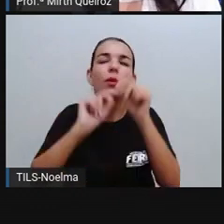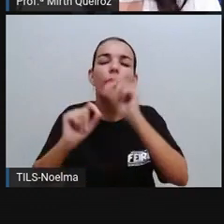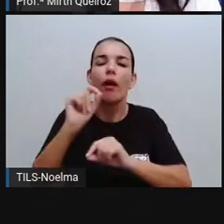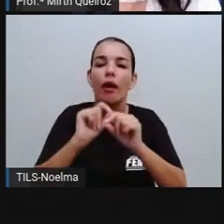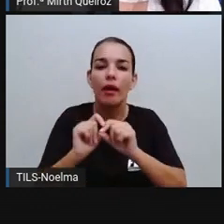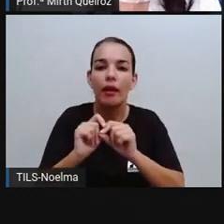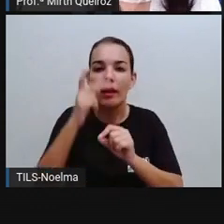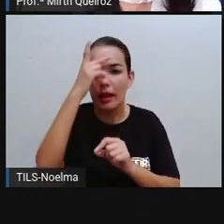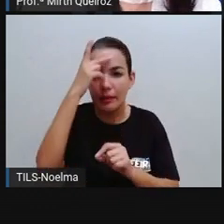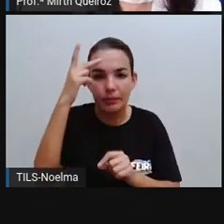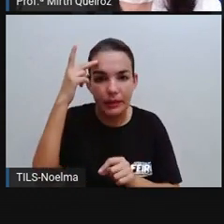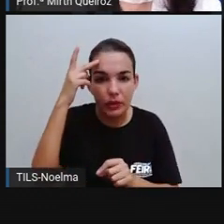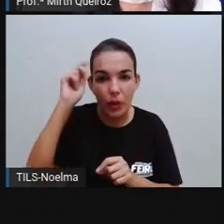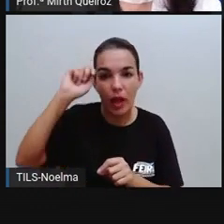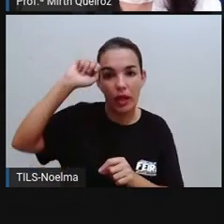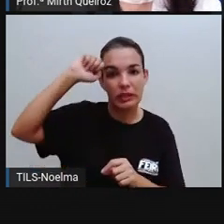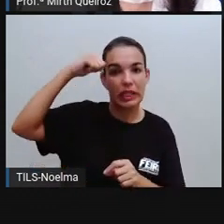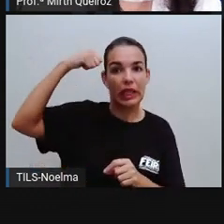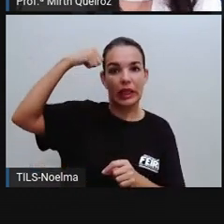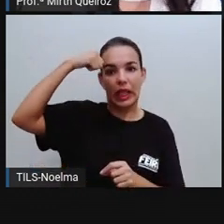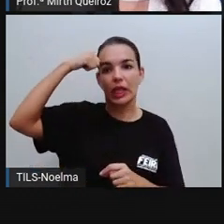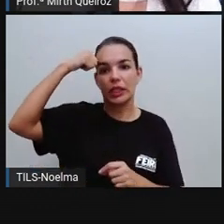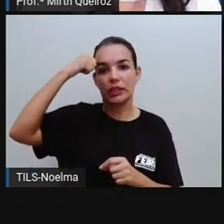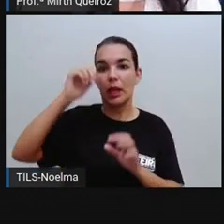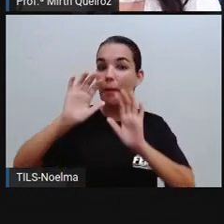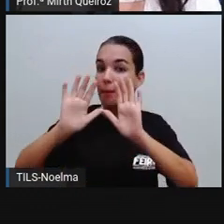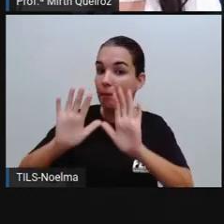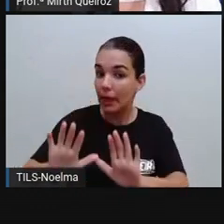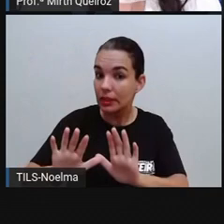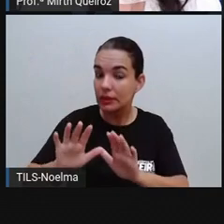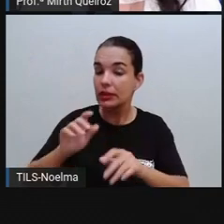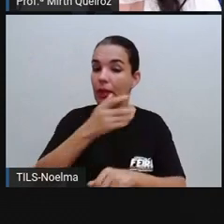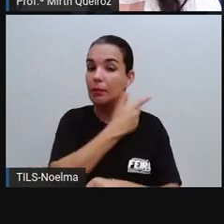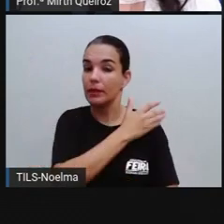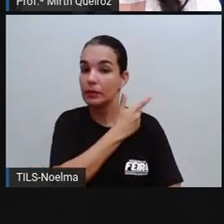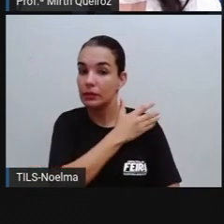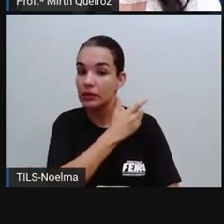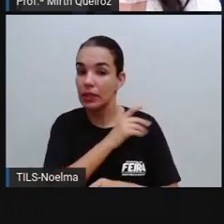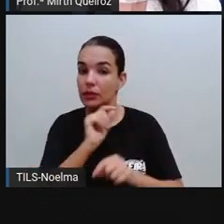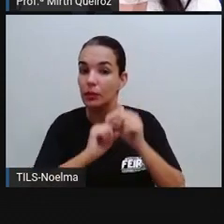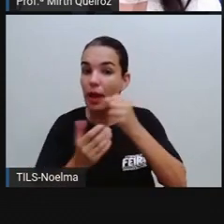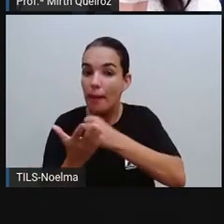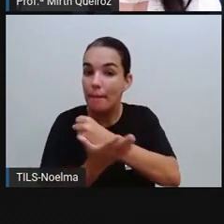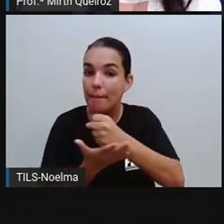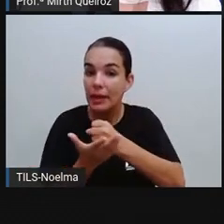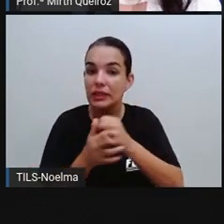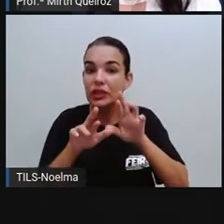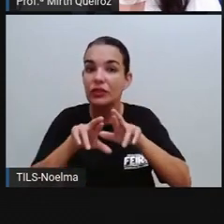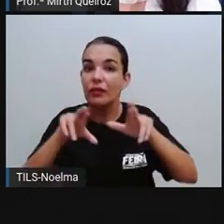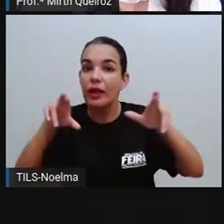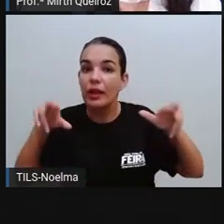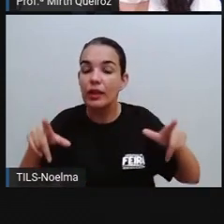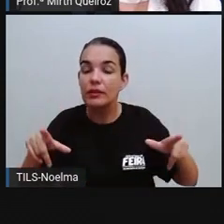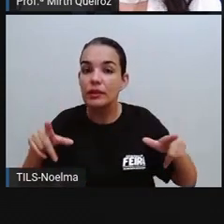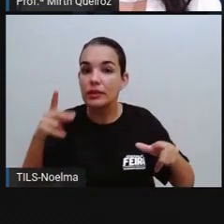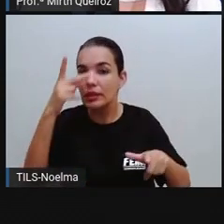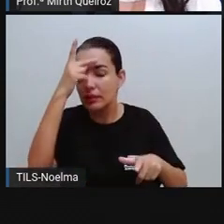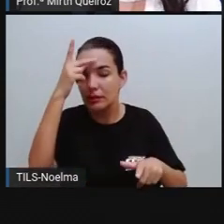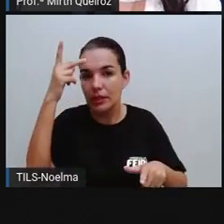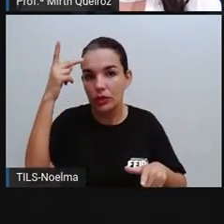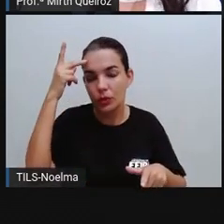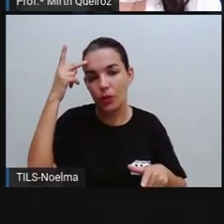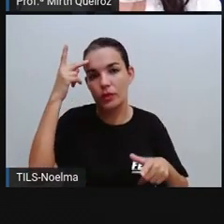pessoas contra os negros, né? Mas o racismo é um preconceito baseado aí na diferença de raças